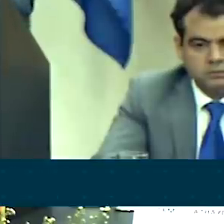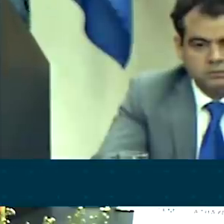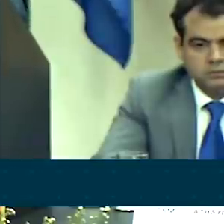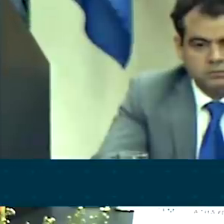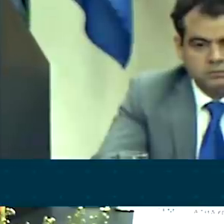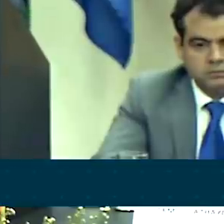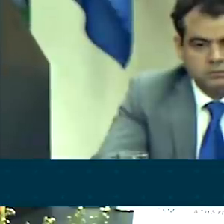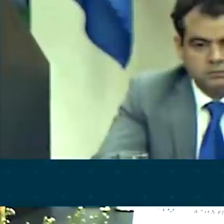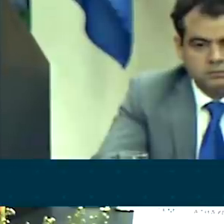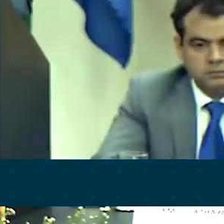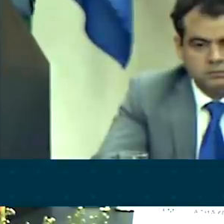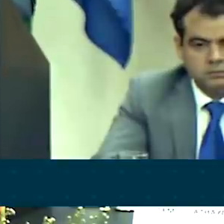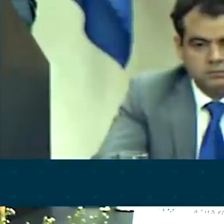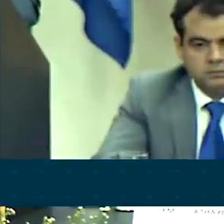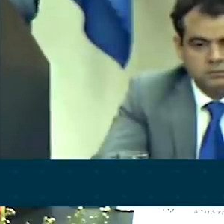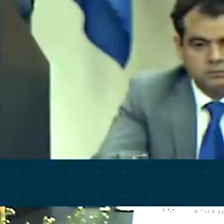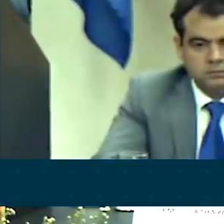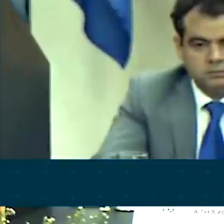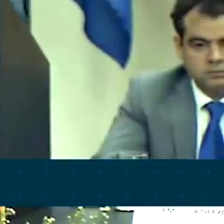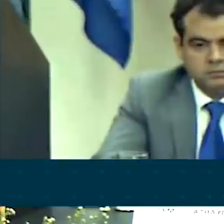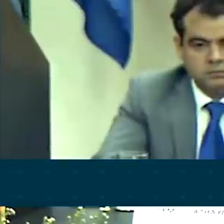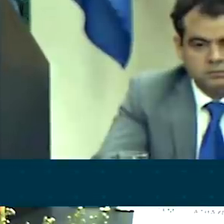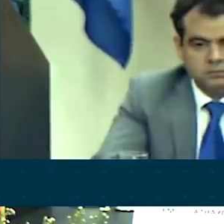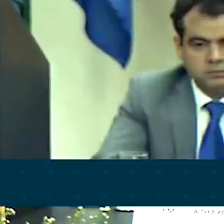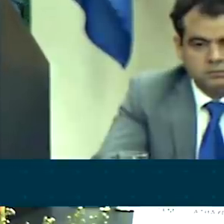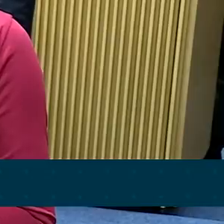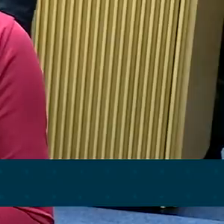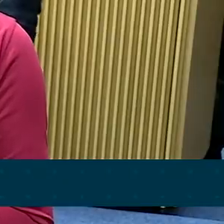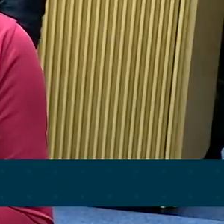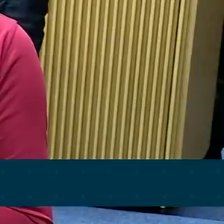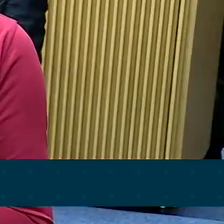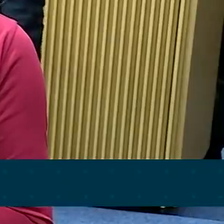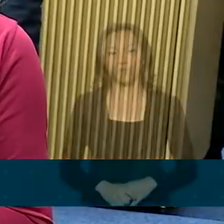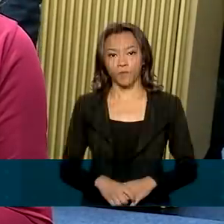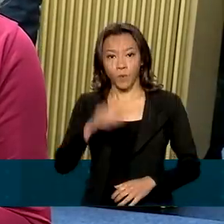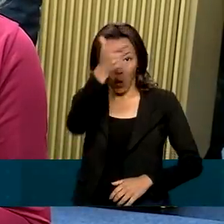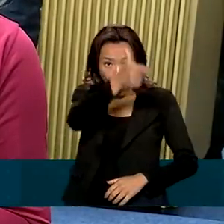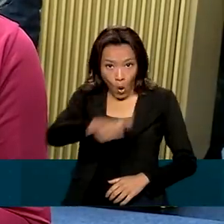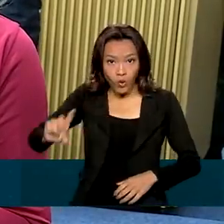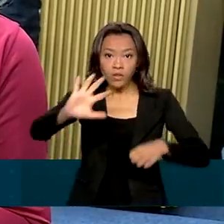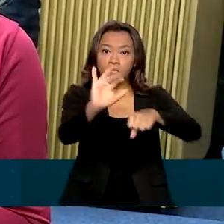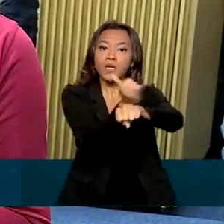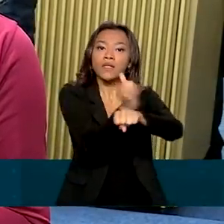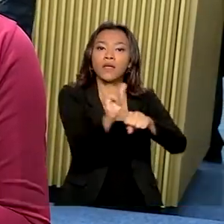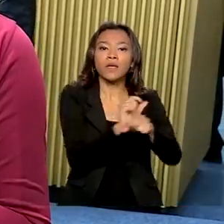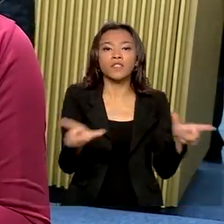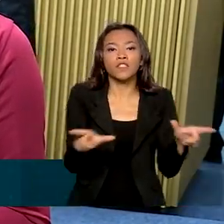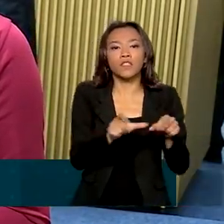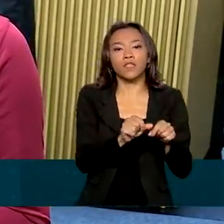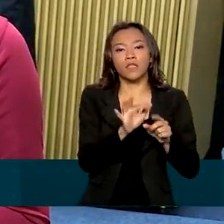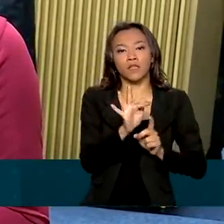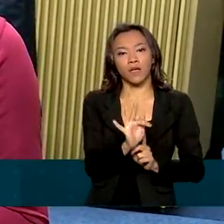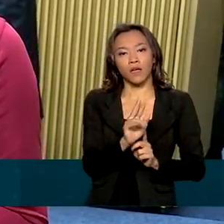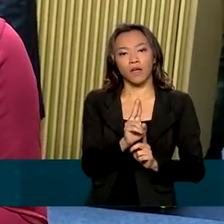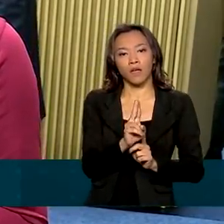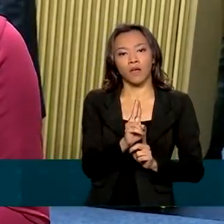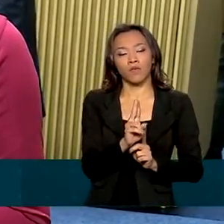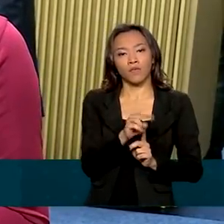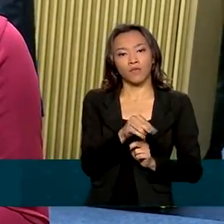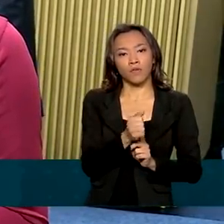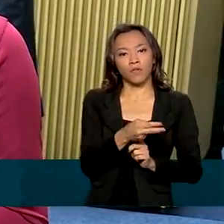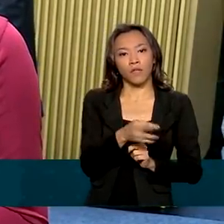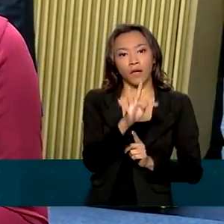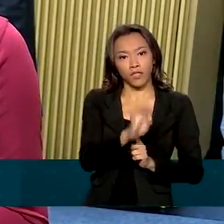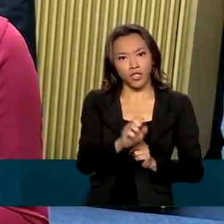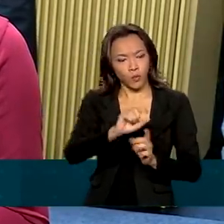muito importante para que essas ações sejam concretizadas. Outra iniciativa da Funarte é o selo Município Amigo do Circo,